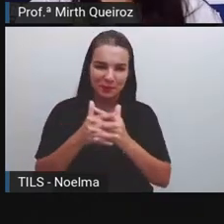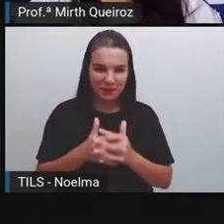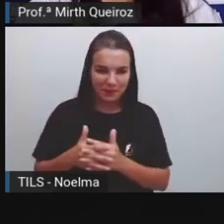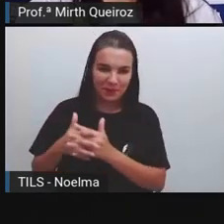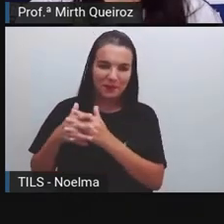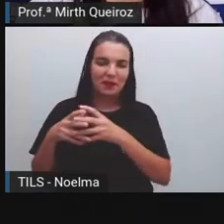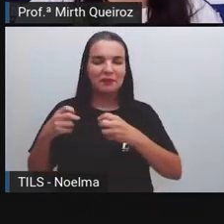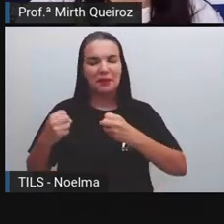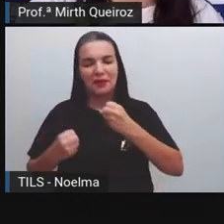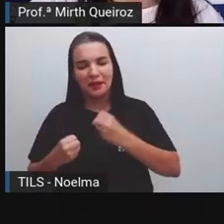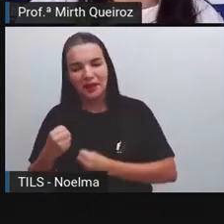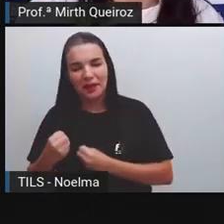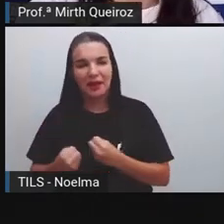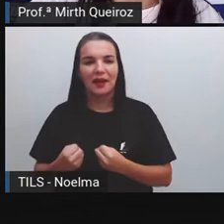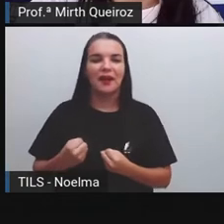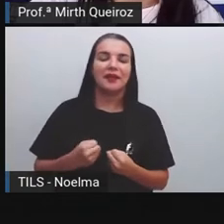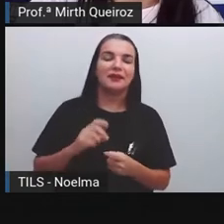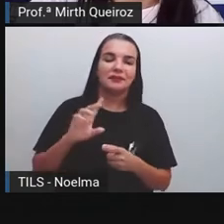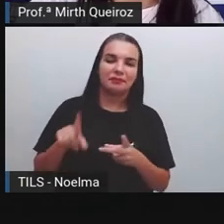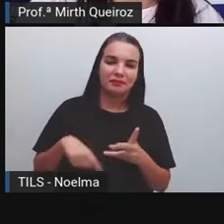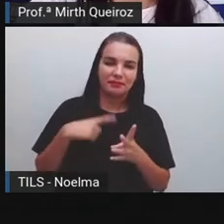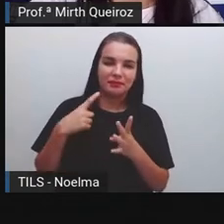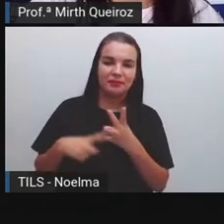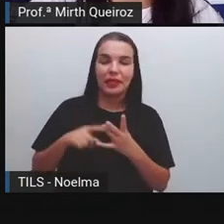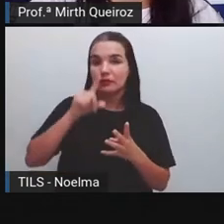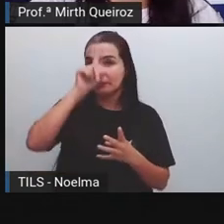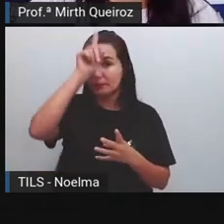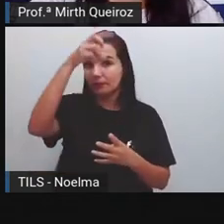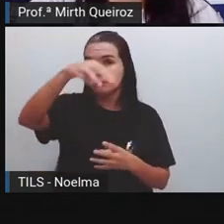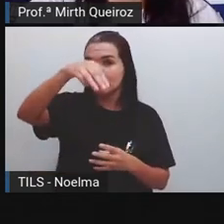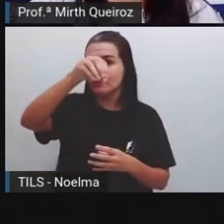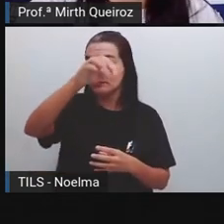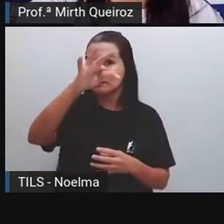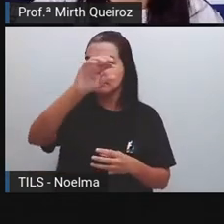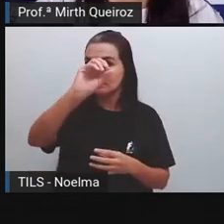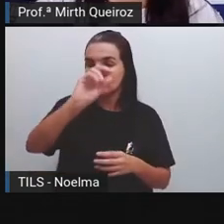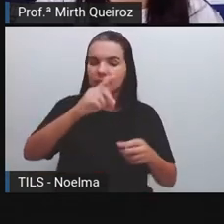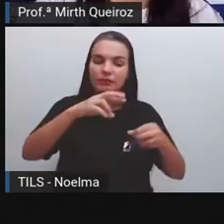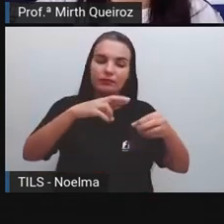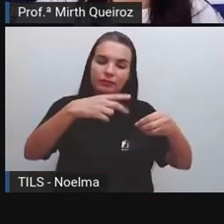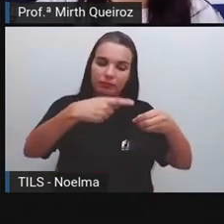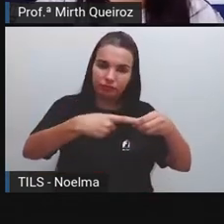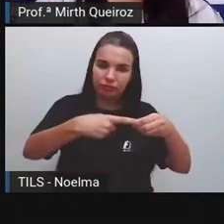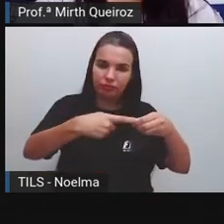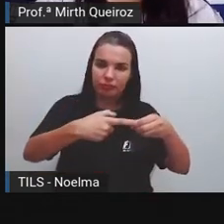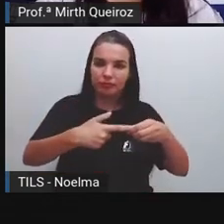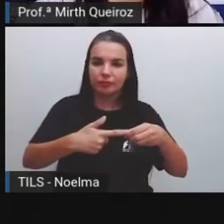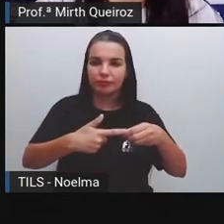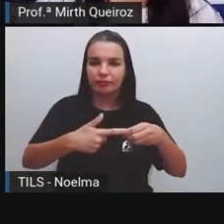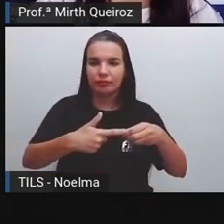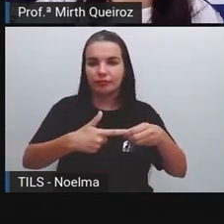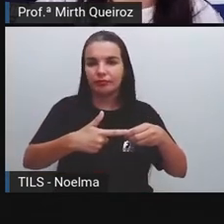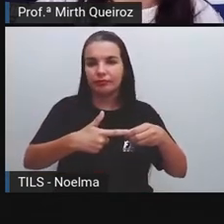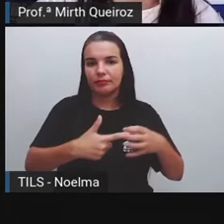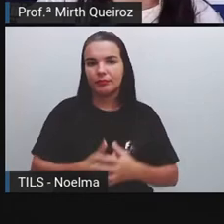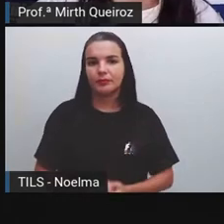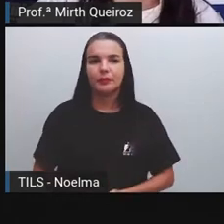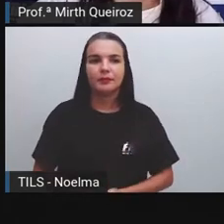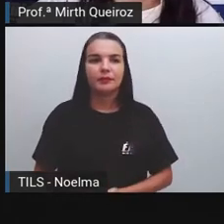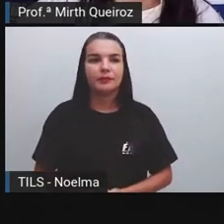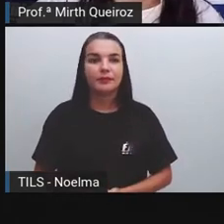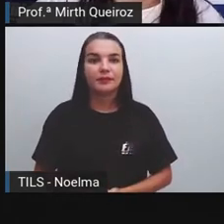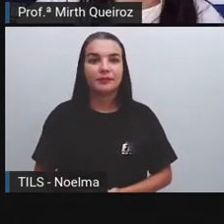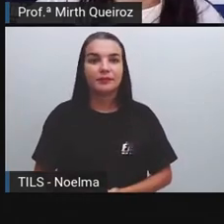os carros, né? A partir da invenção do motor, certo? Com combustível.